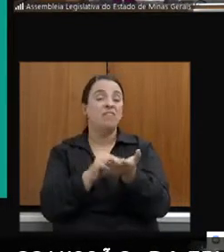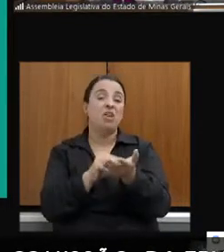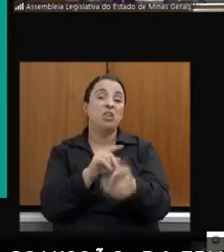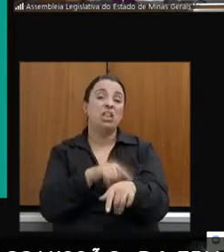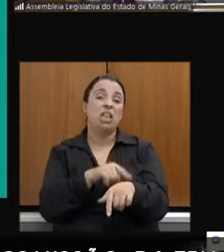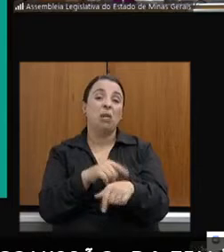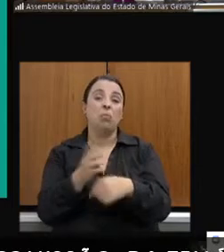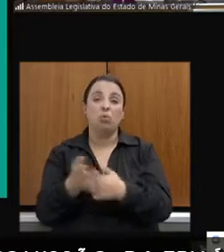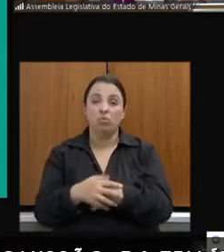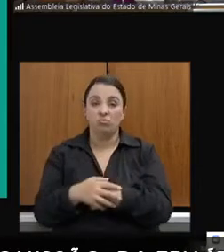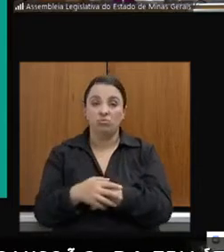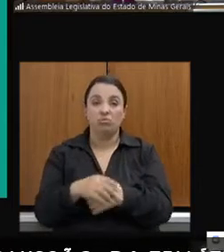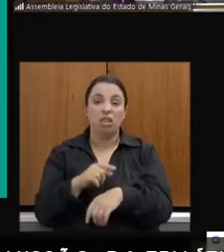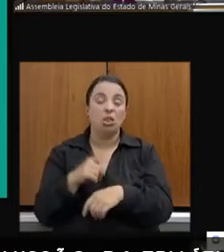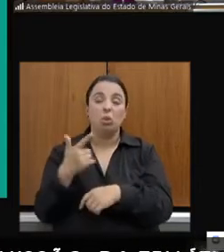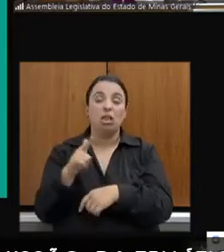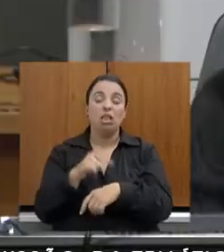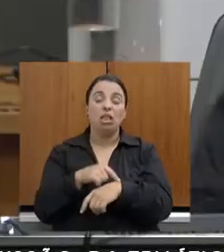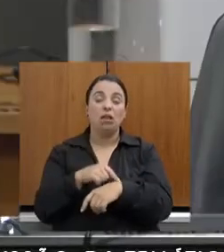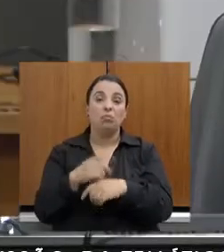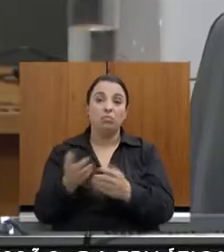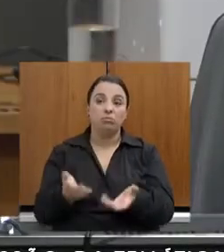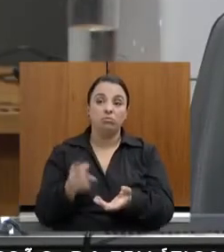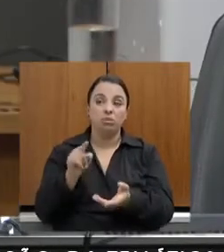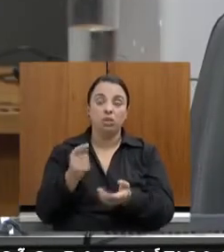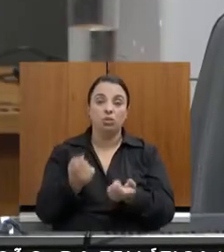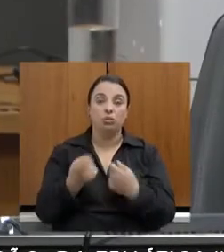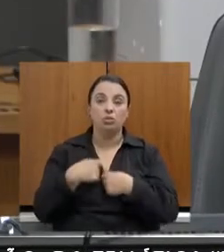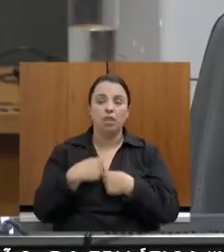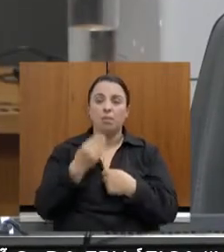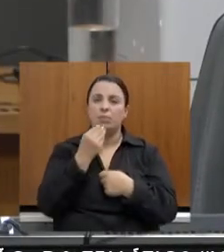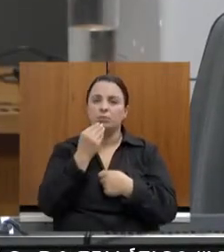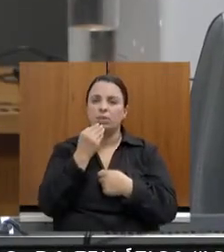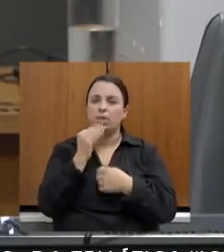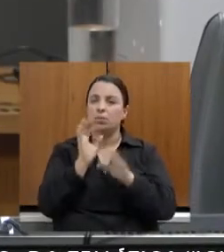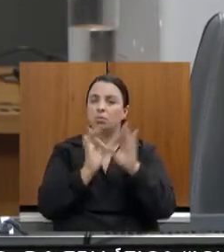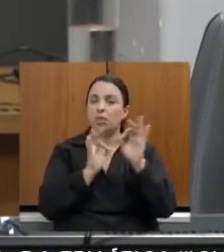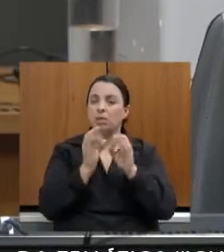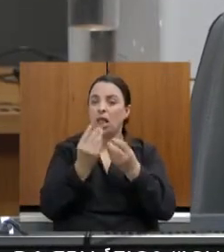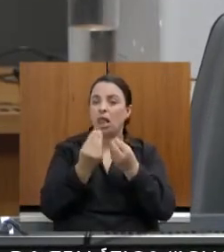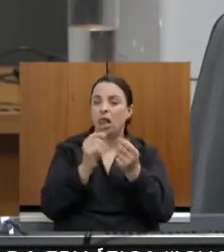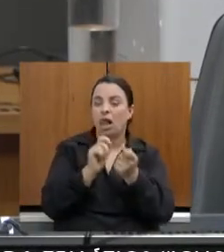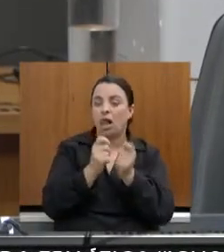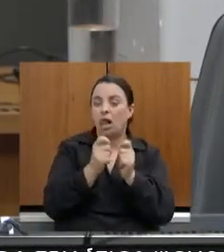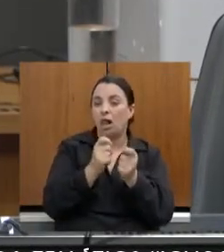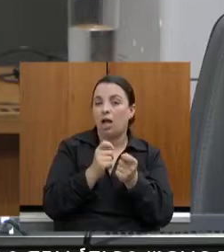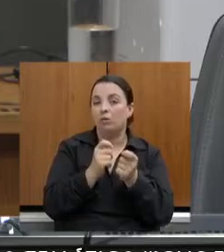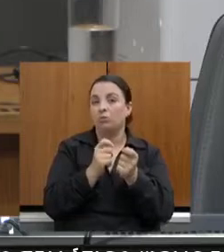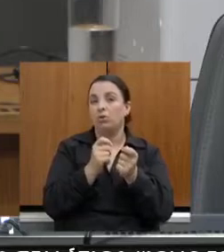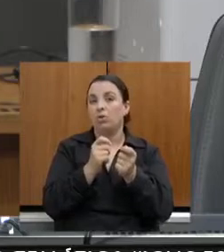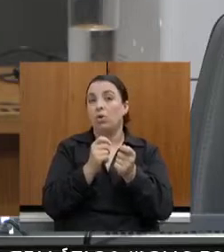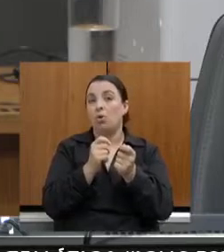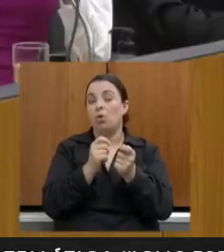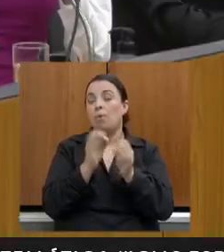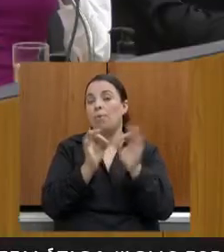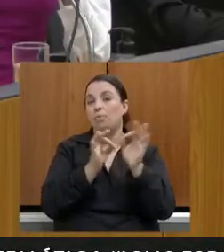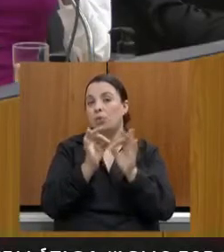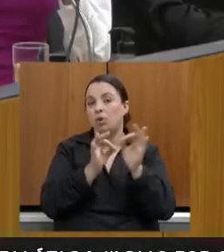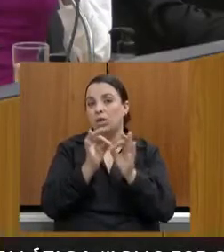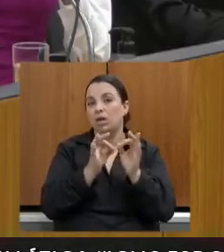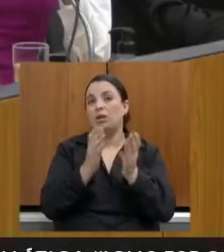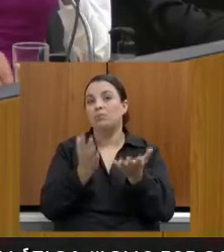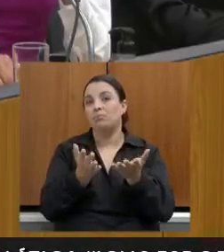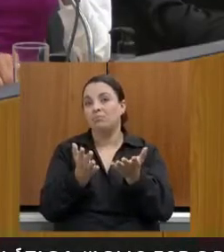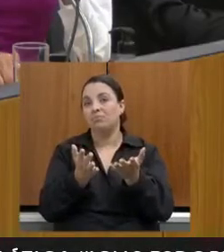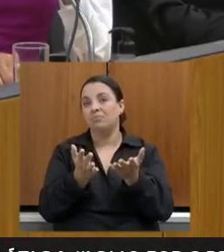caminhos interessantes para a percepção, inclusive, do programa ICMS e para todos os programas relacionados ao esporte no nosso